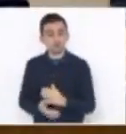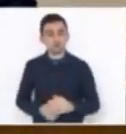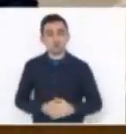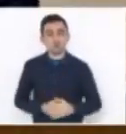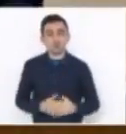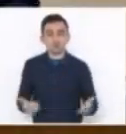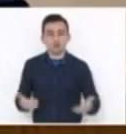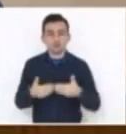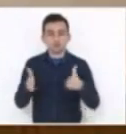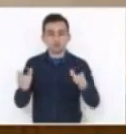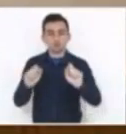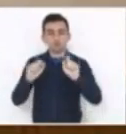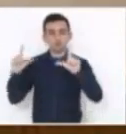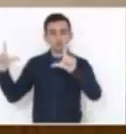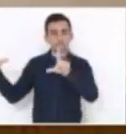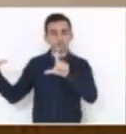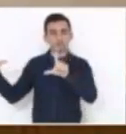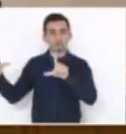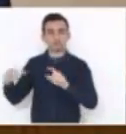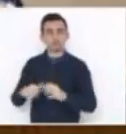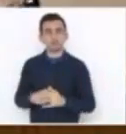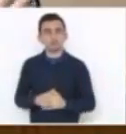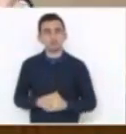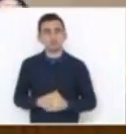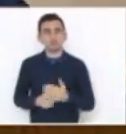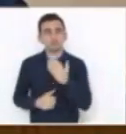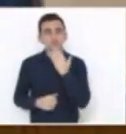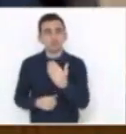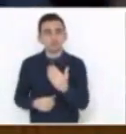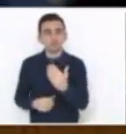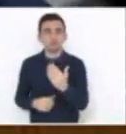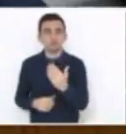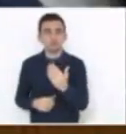o painel para votar a pedido do autor do requerimento.